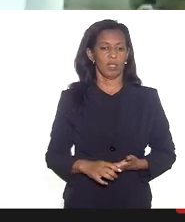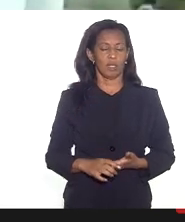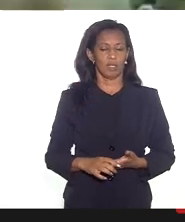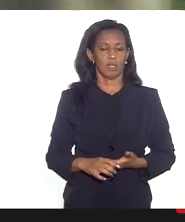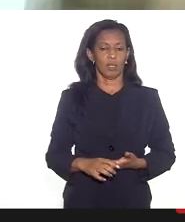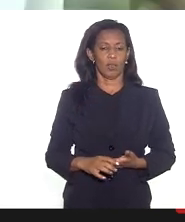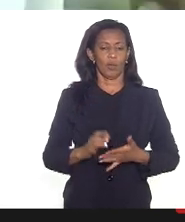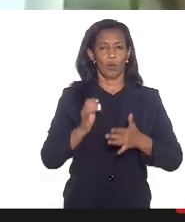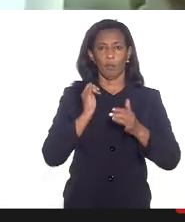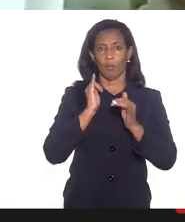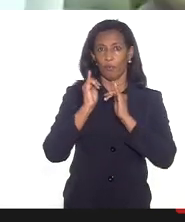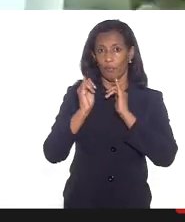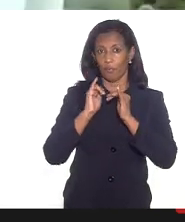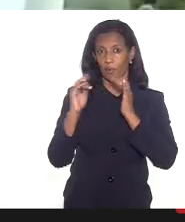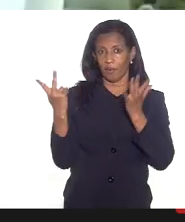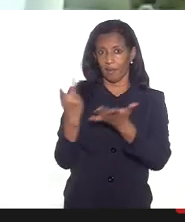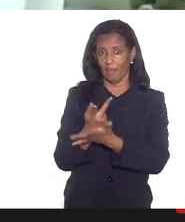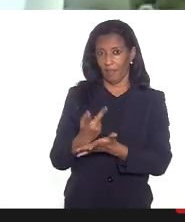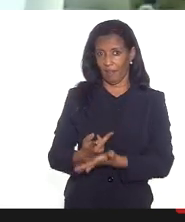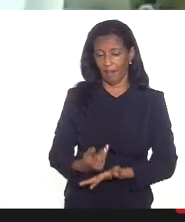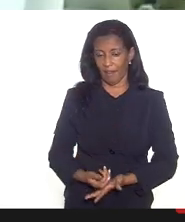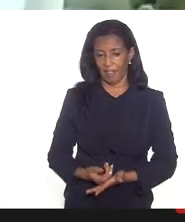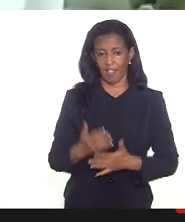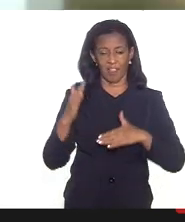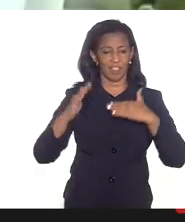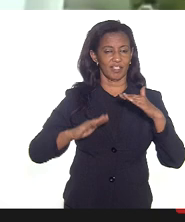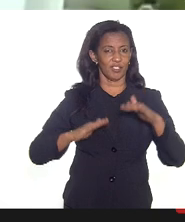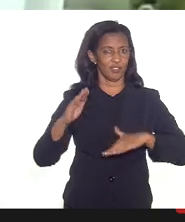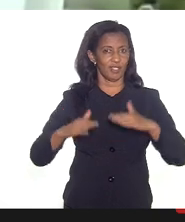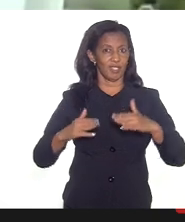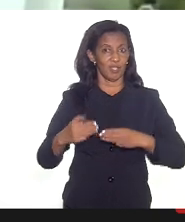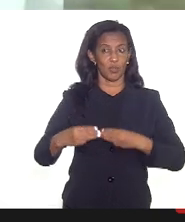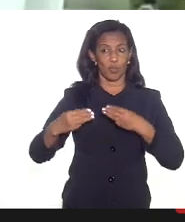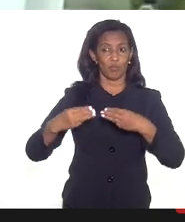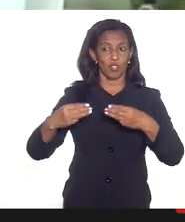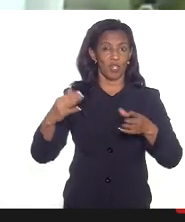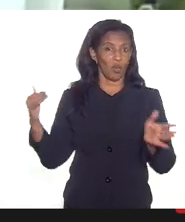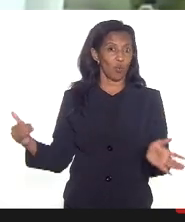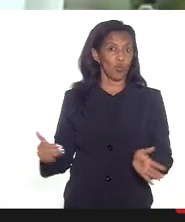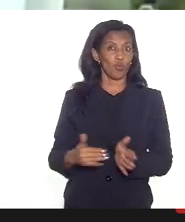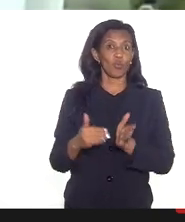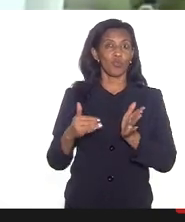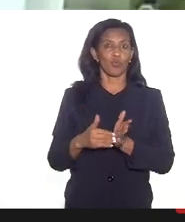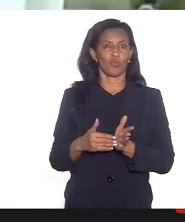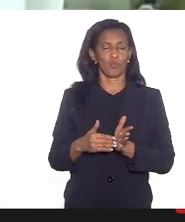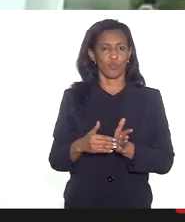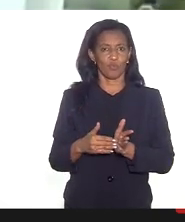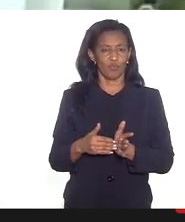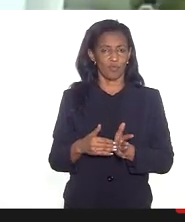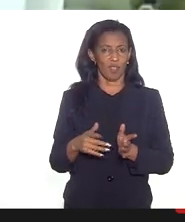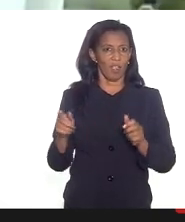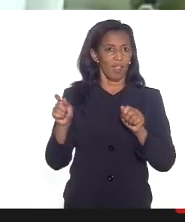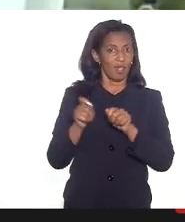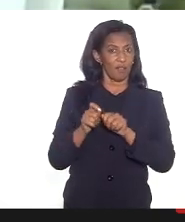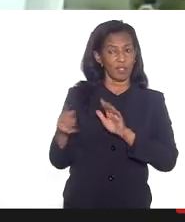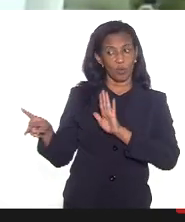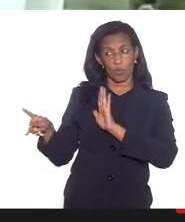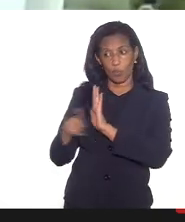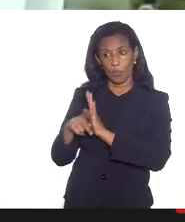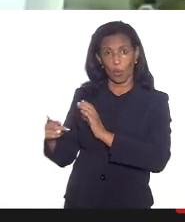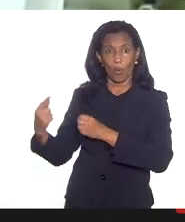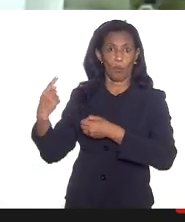alimentação retrógrada às vezes o ministério é o último a aderir o que o próprio